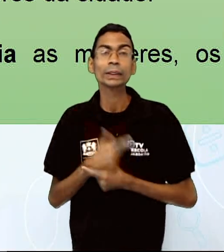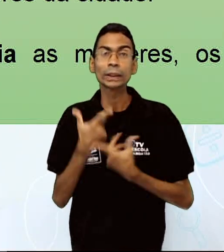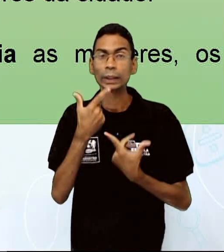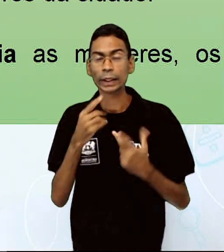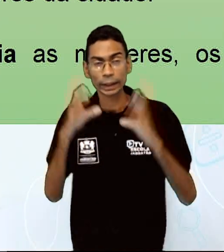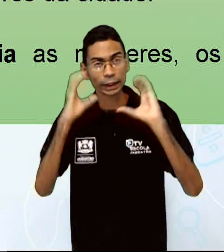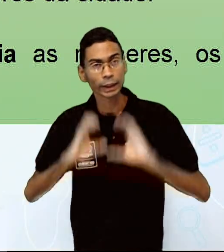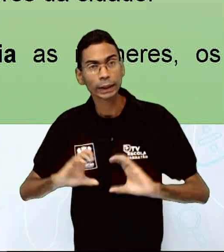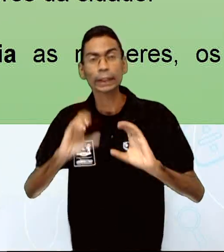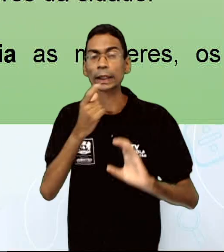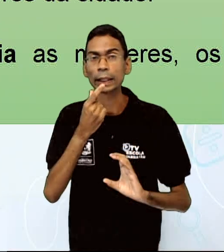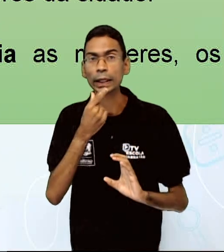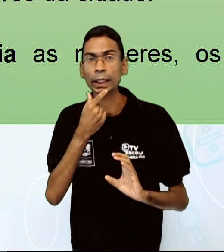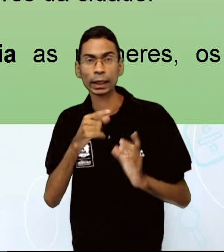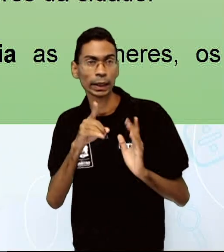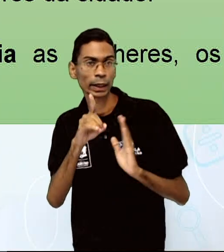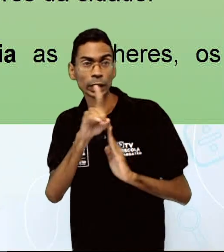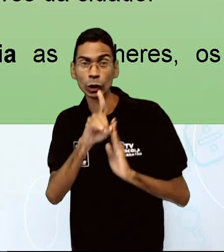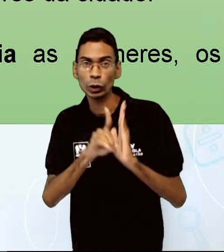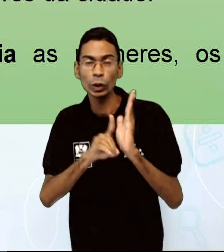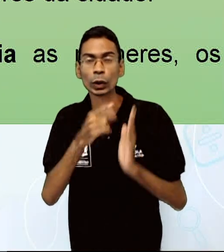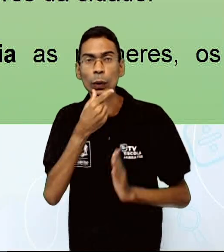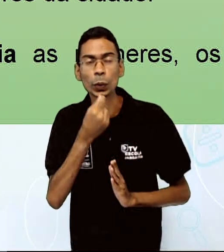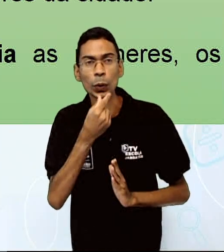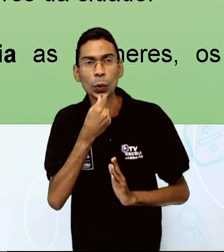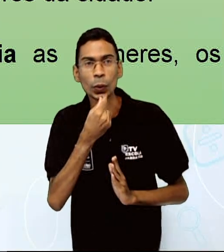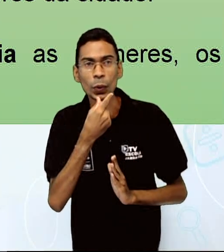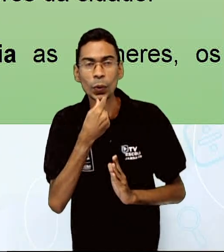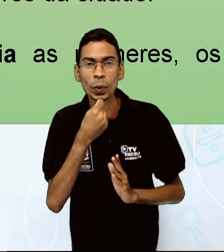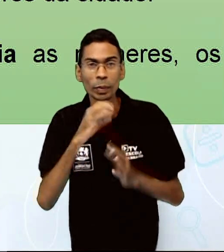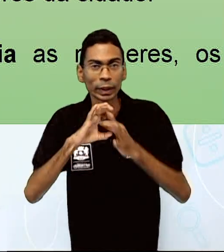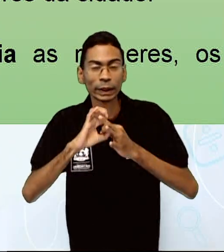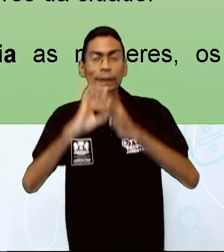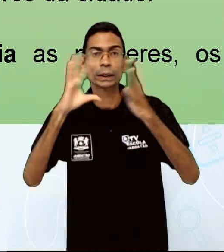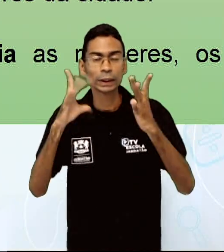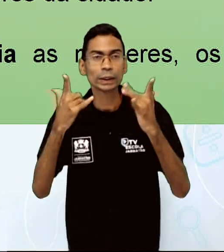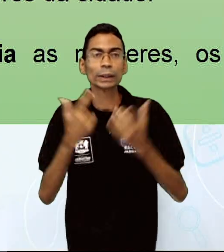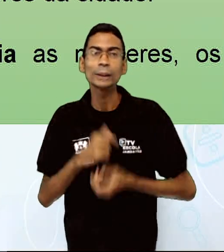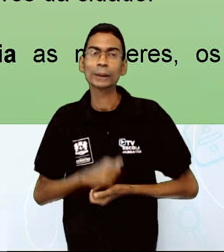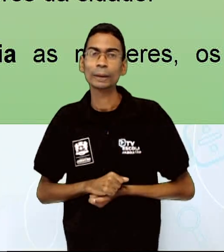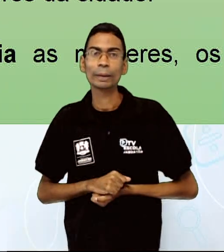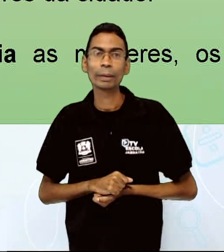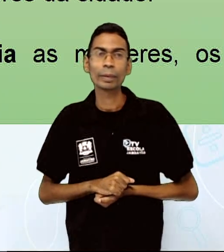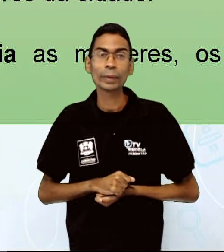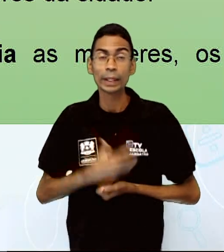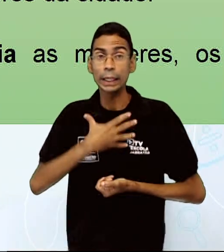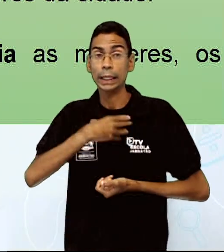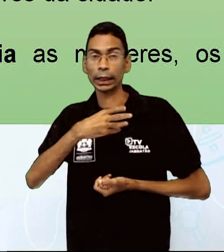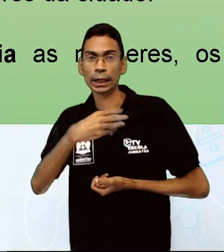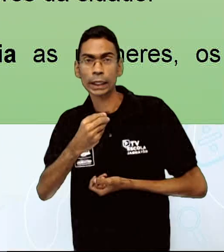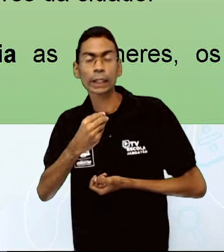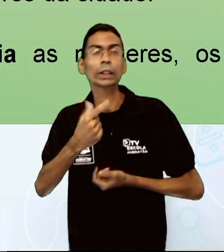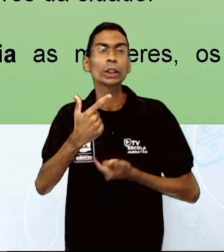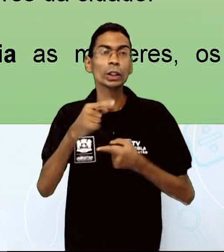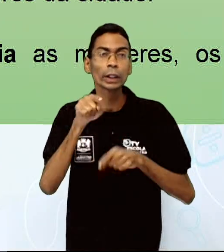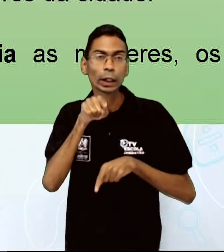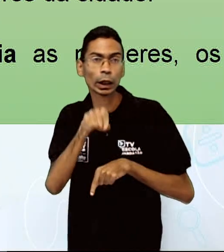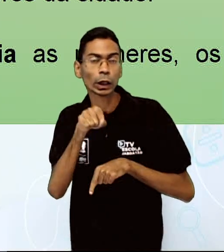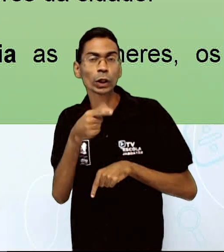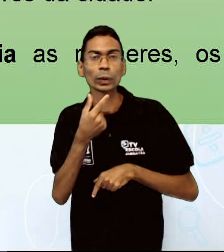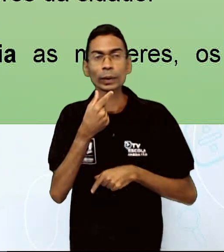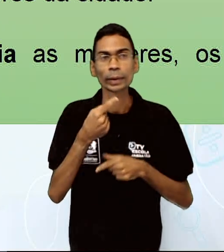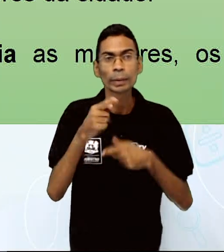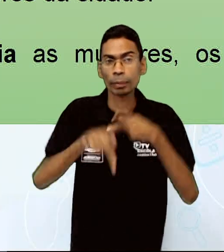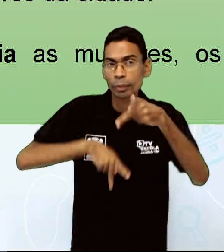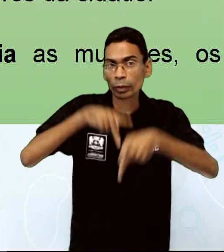livres, que fossem descendentes dos fundadores da cidade. Eram excluídos da condição de